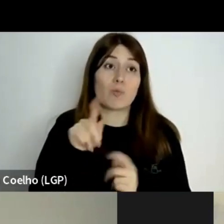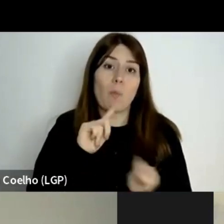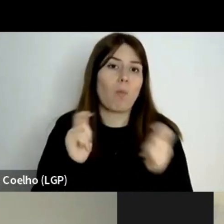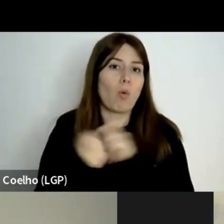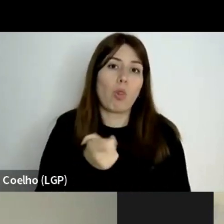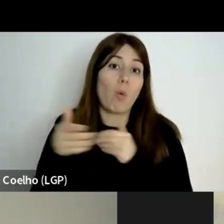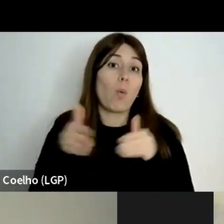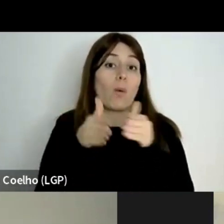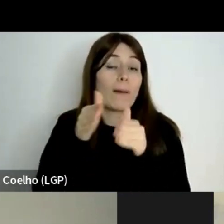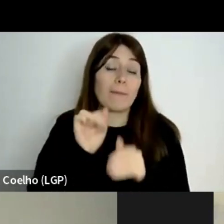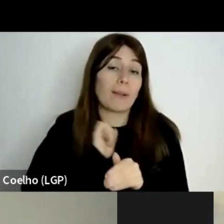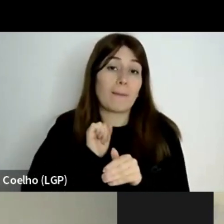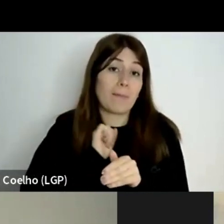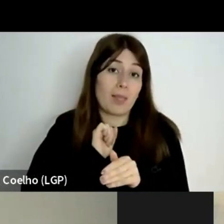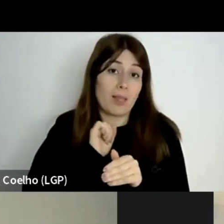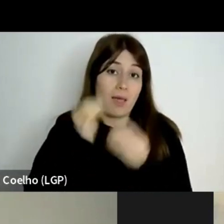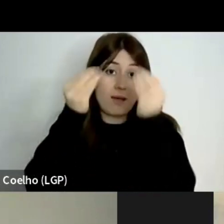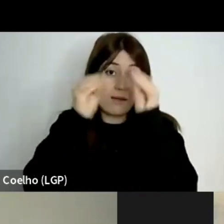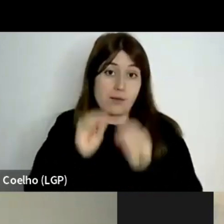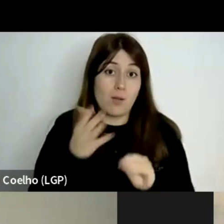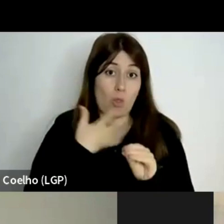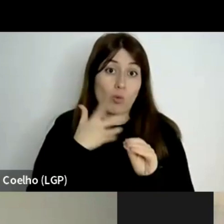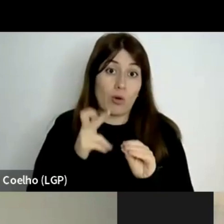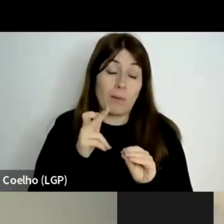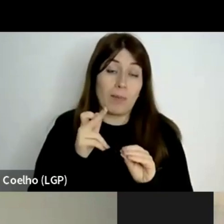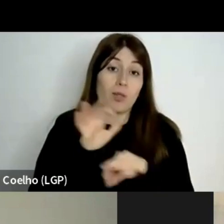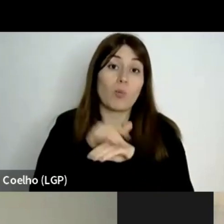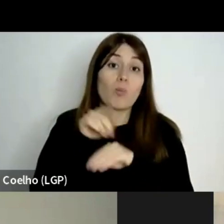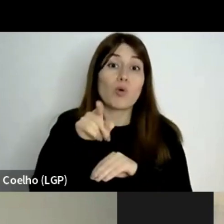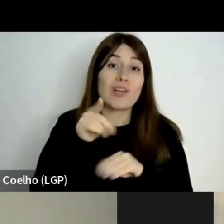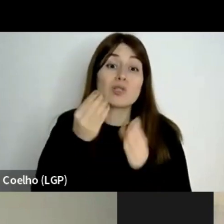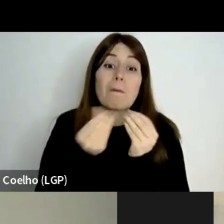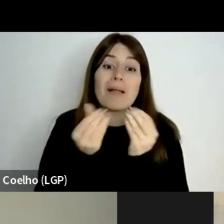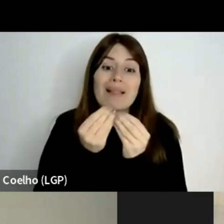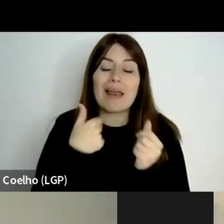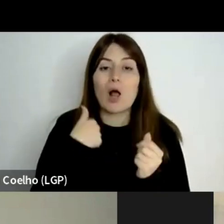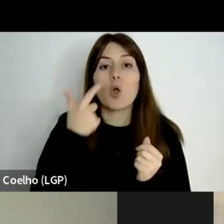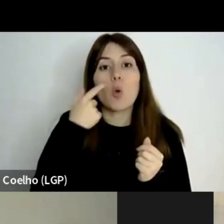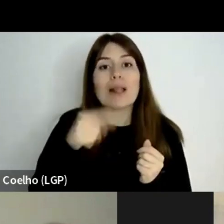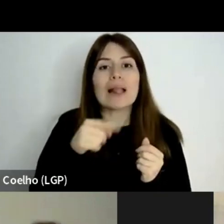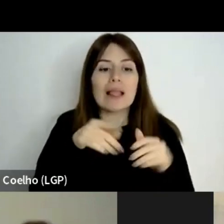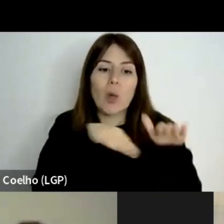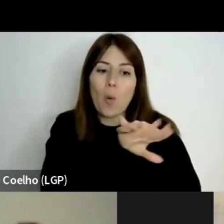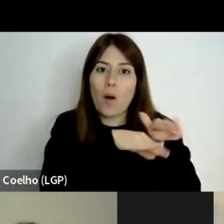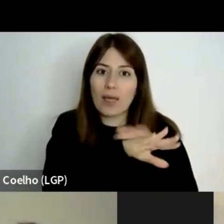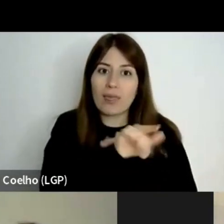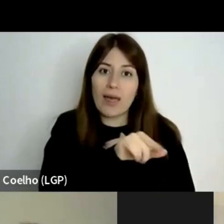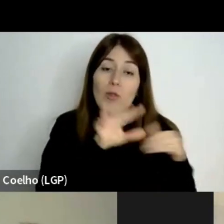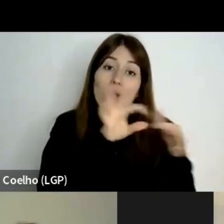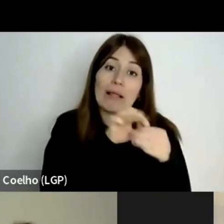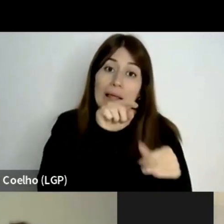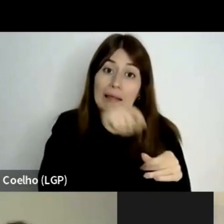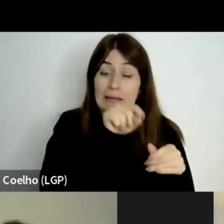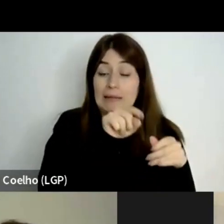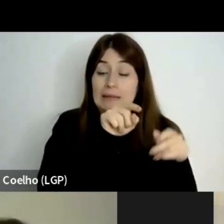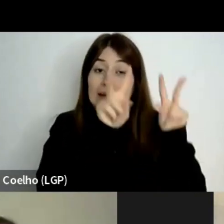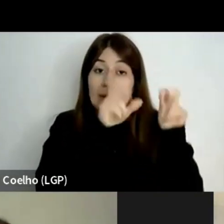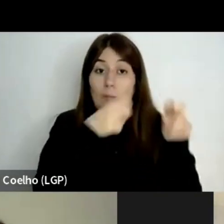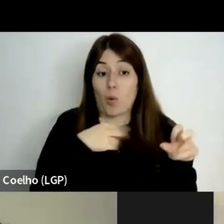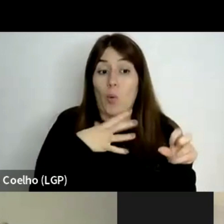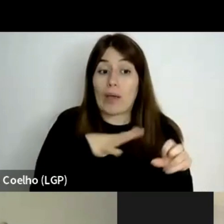tese, completamente. E todo o material que eu tinha guardado na altura para esse primeiro capítulo sobre a história da